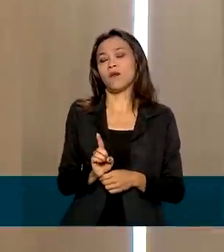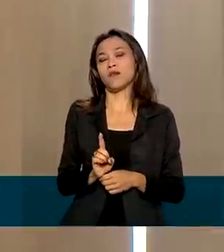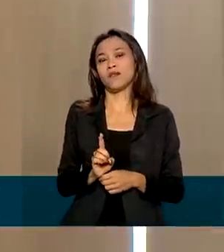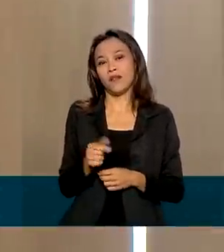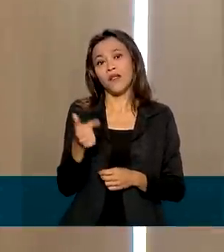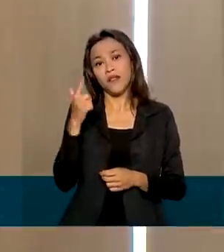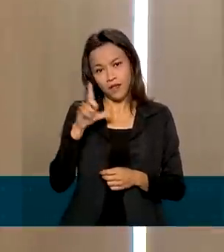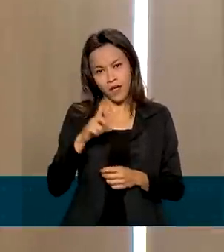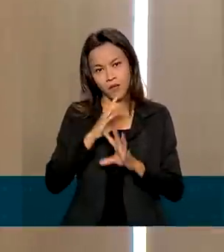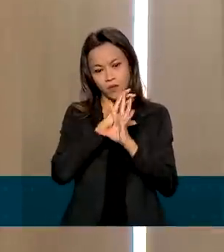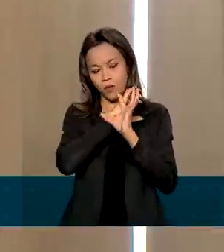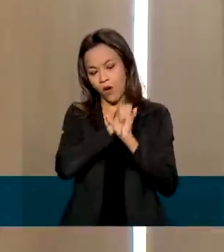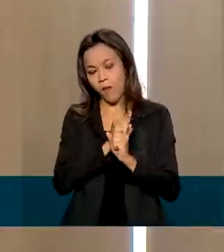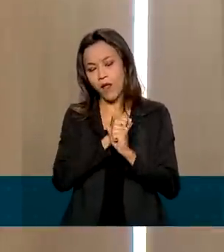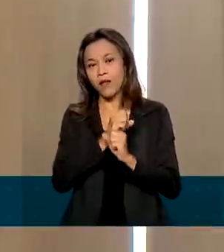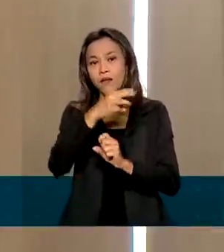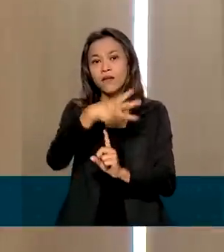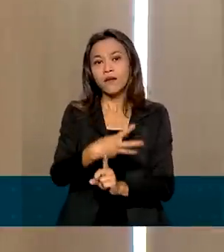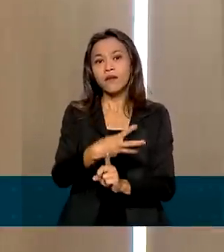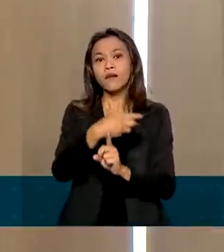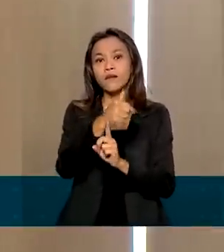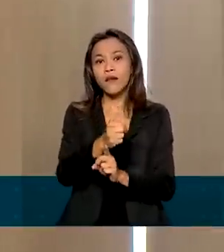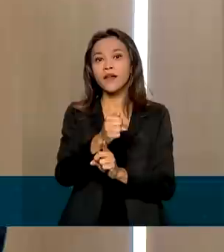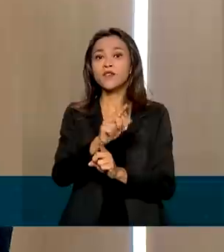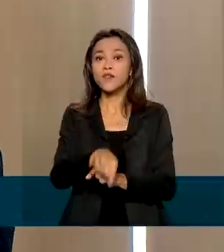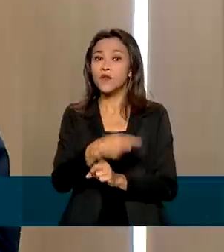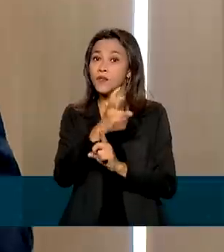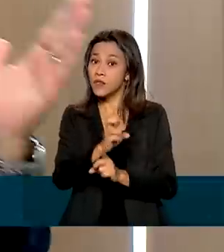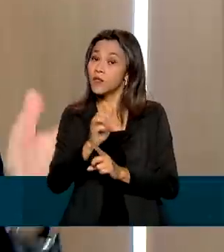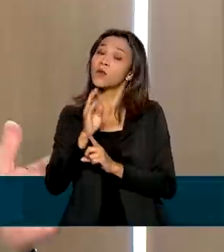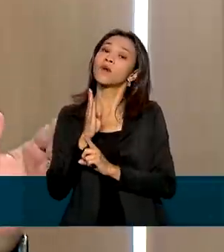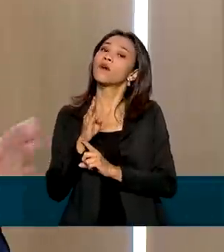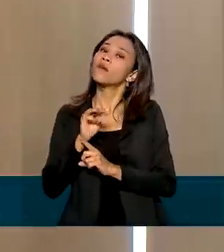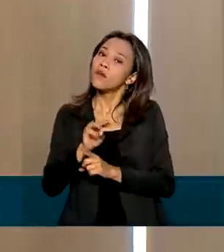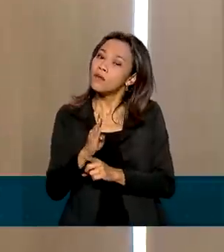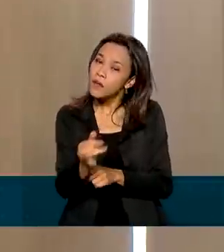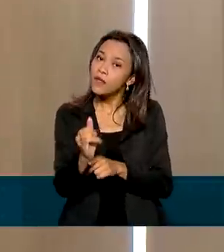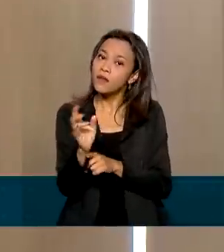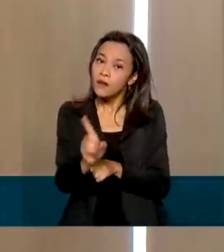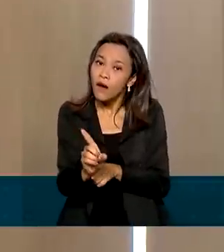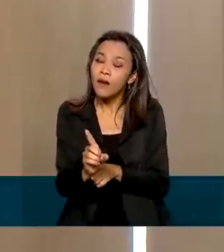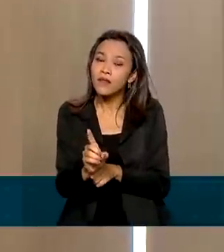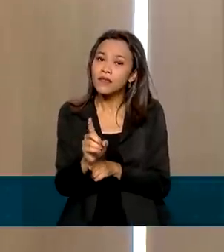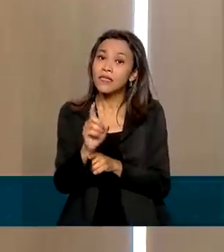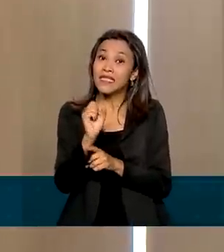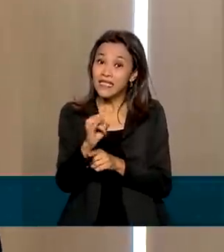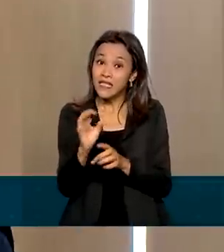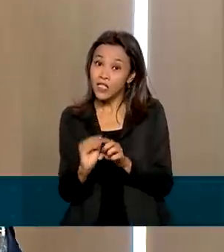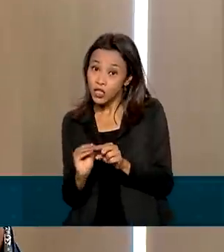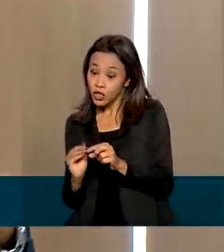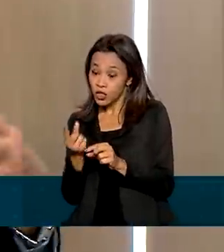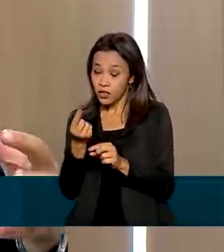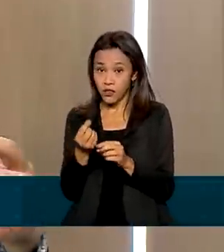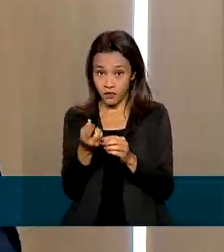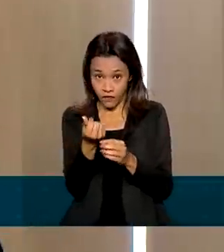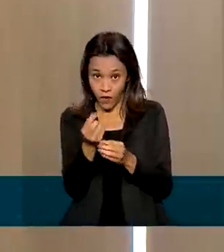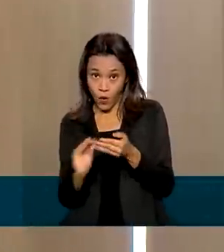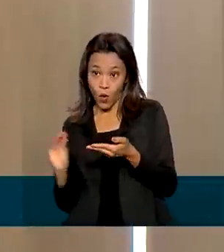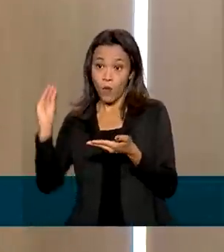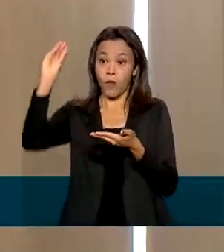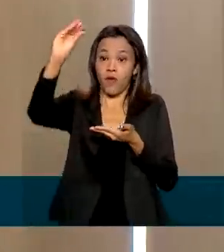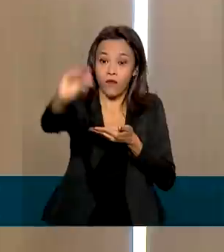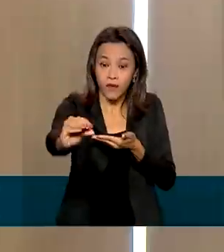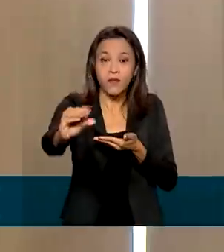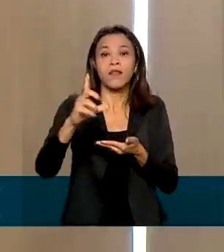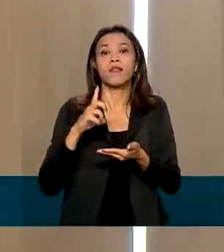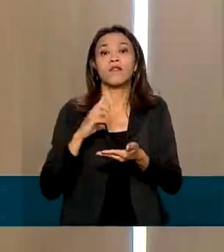um superávit acumulado de 37,5 bilhões de dólares. Se nós projetarmos esse resultado para o final do ano, teremos, então, um superávit de